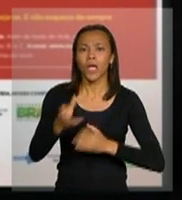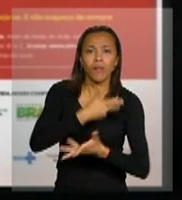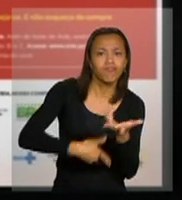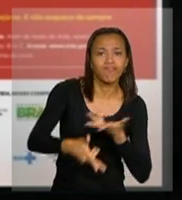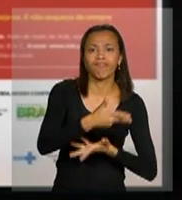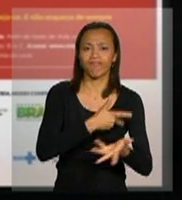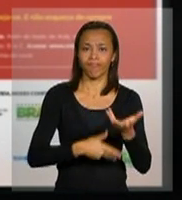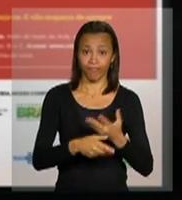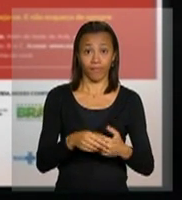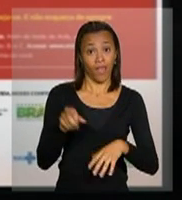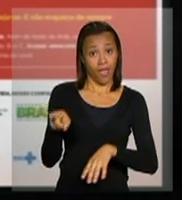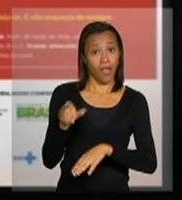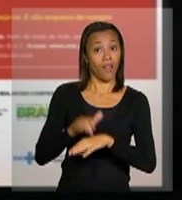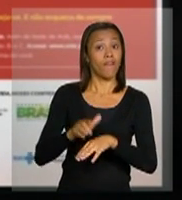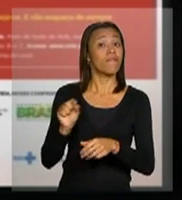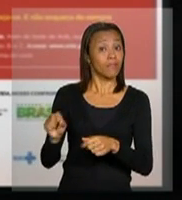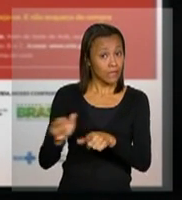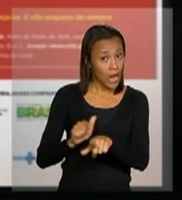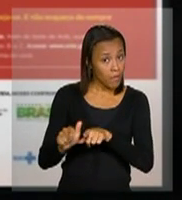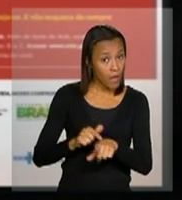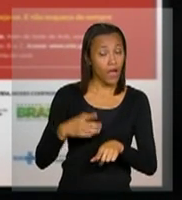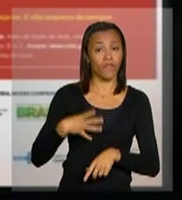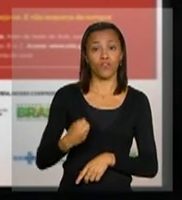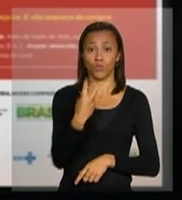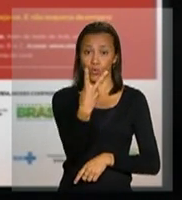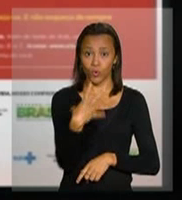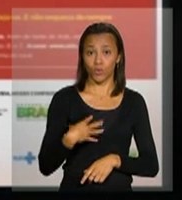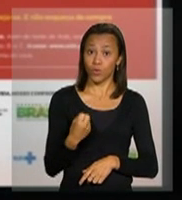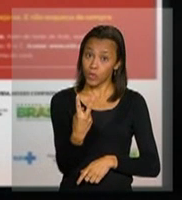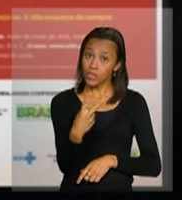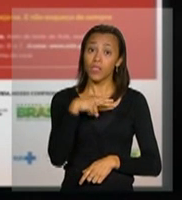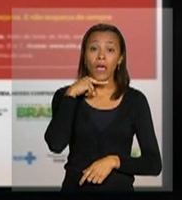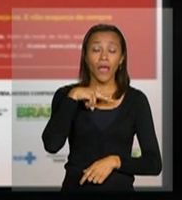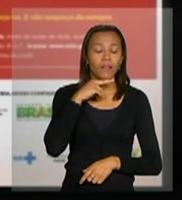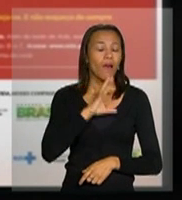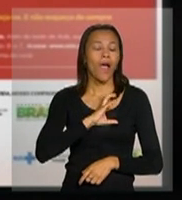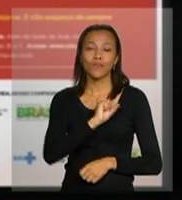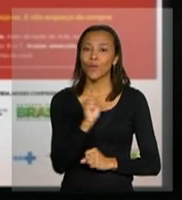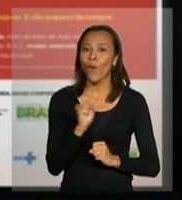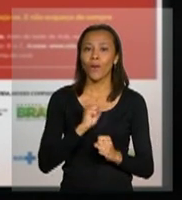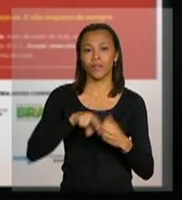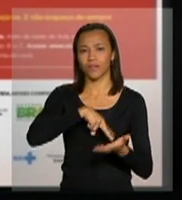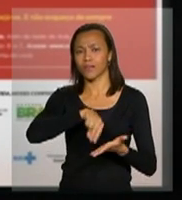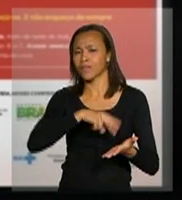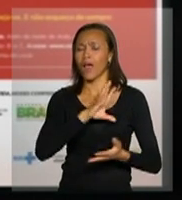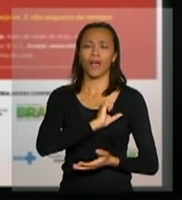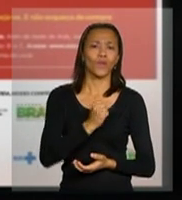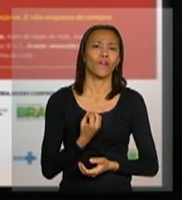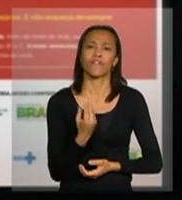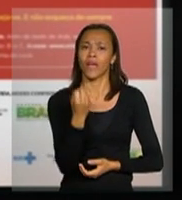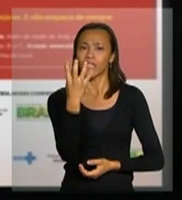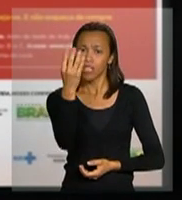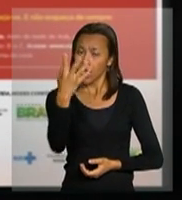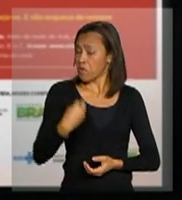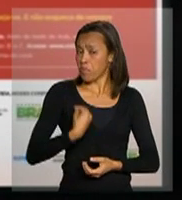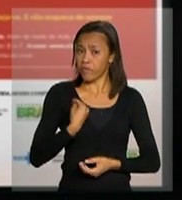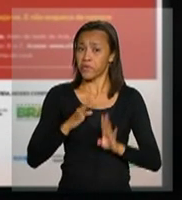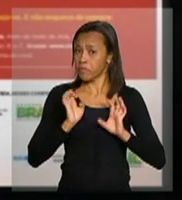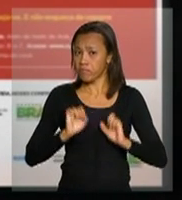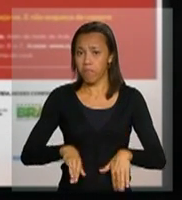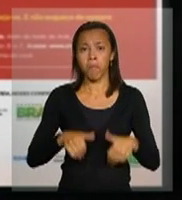contando o que é que ela faz, trabalho, tem dois filhos, dois netos, adora dançar e viajar, leva uma vida com qualidade e